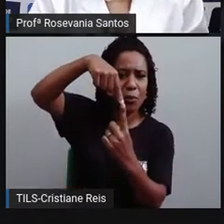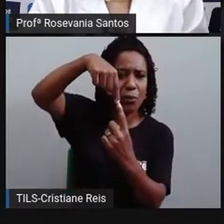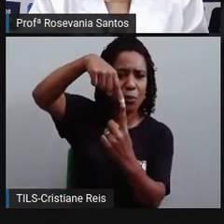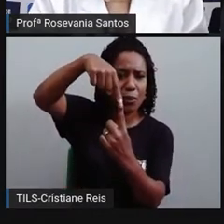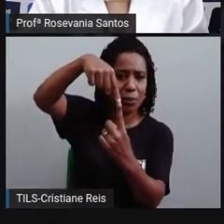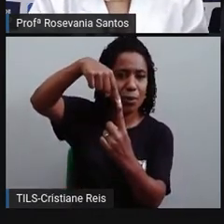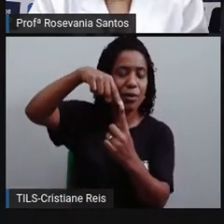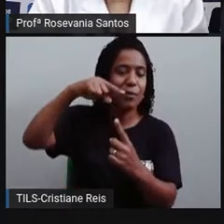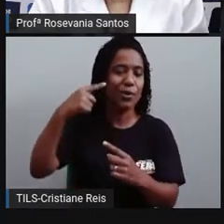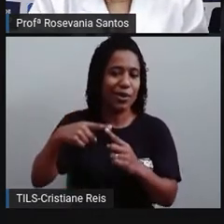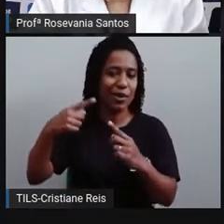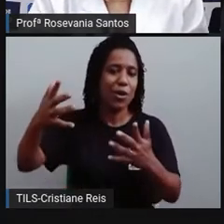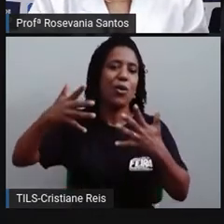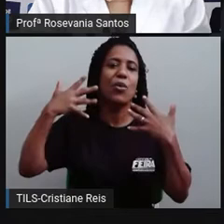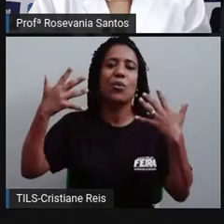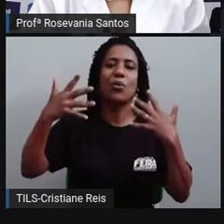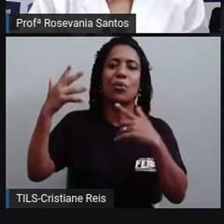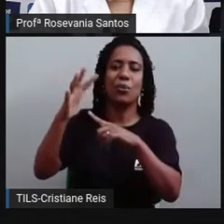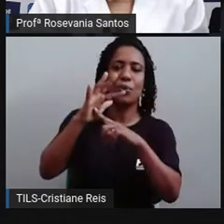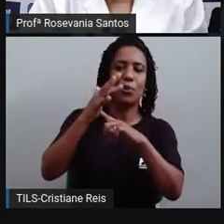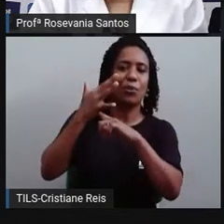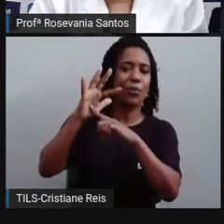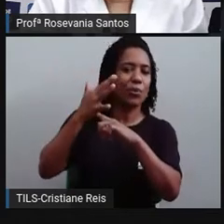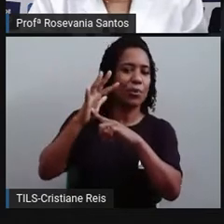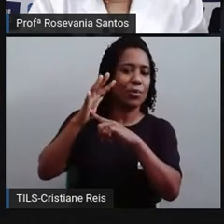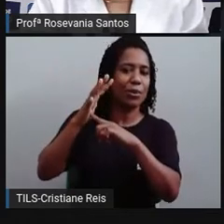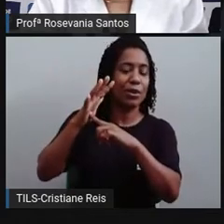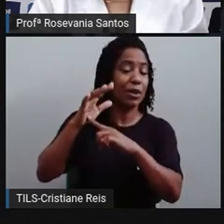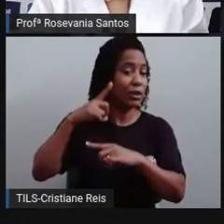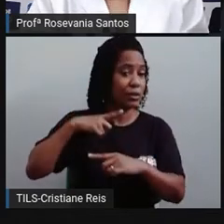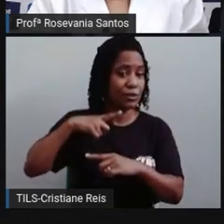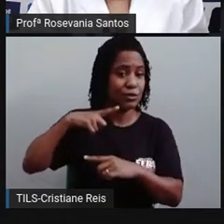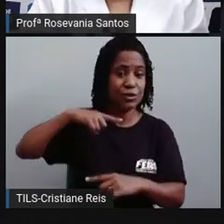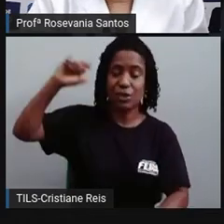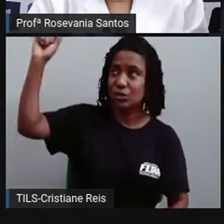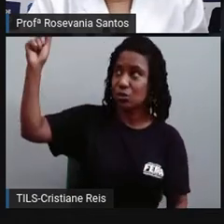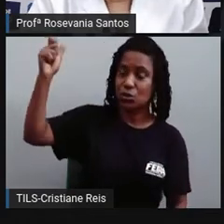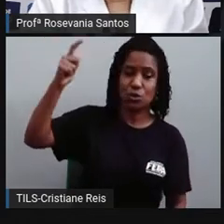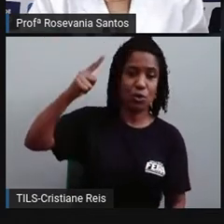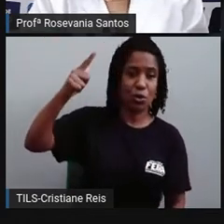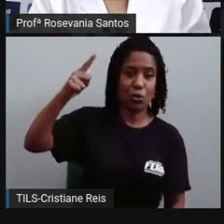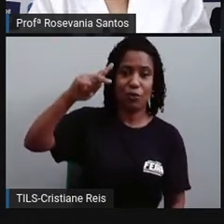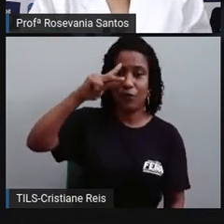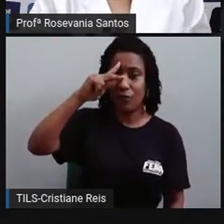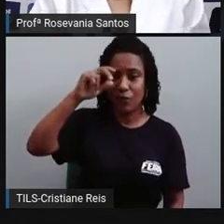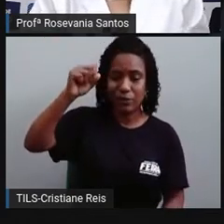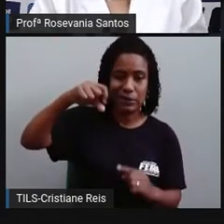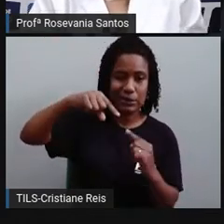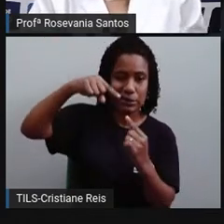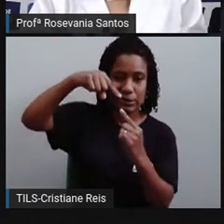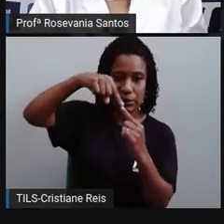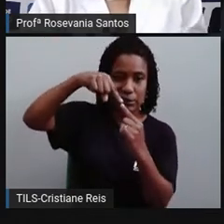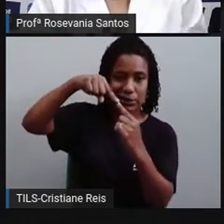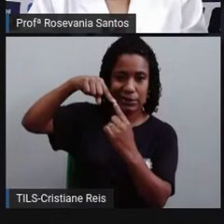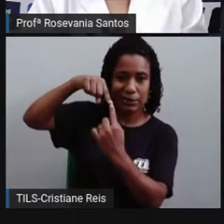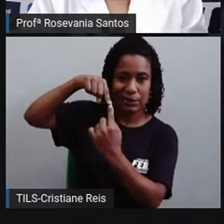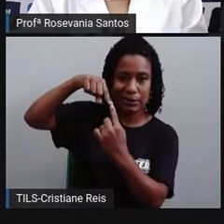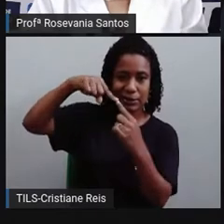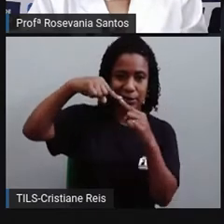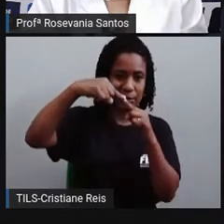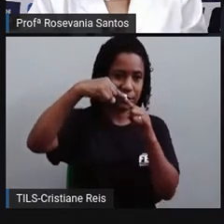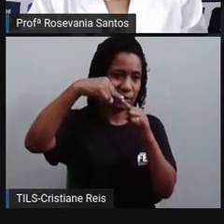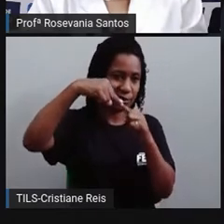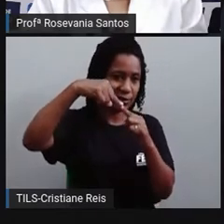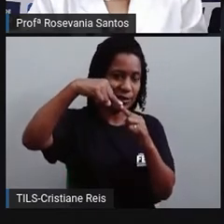do verão, a sombra incidia de forma diferente. Então, tinha que tirar, fazer as distorções lá no relógio. E no